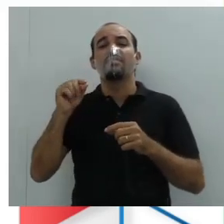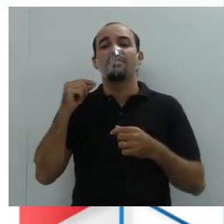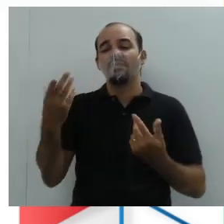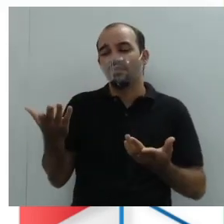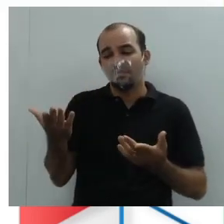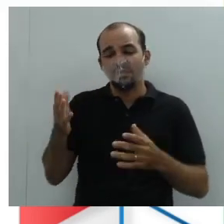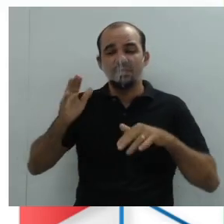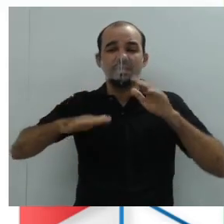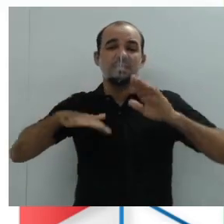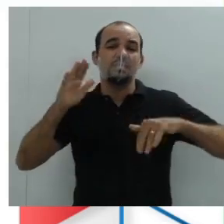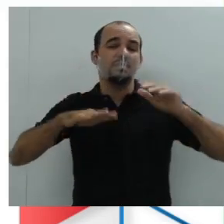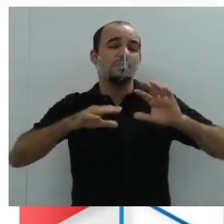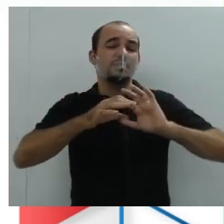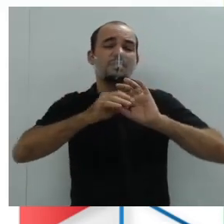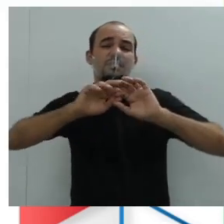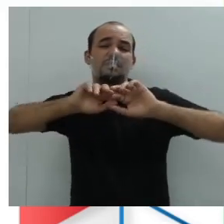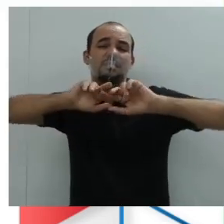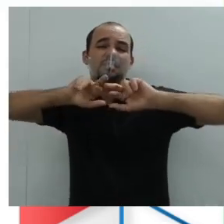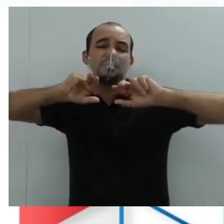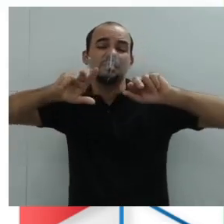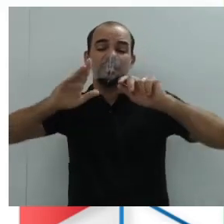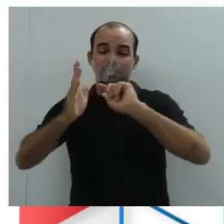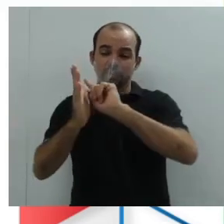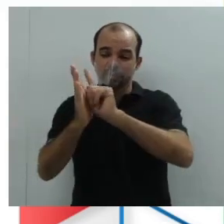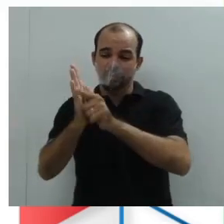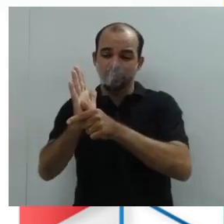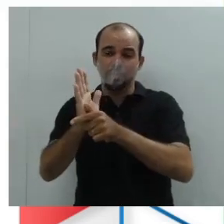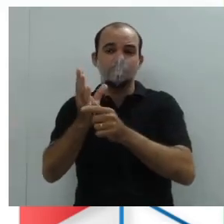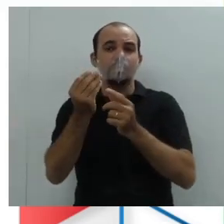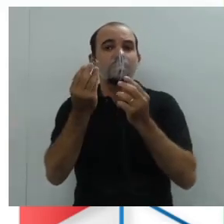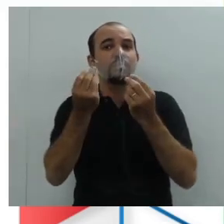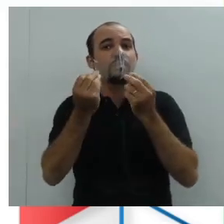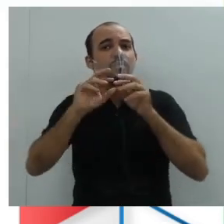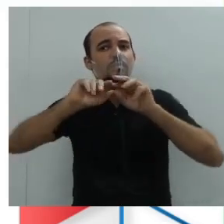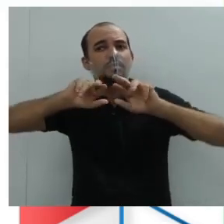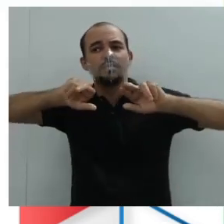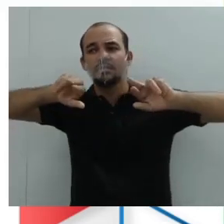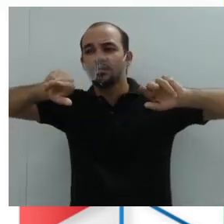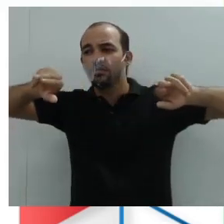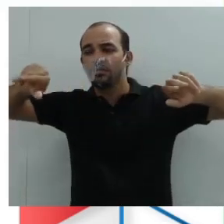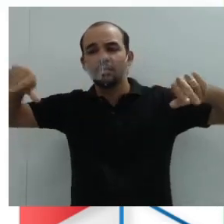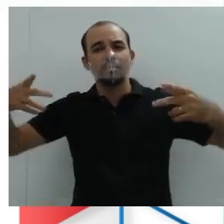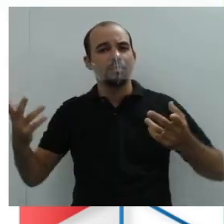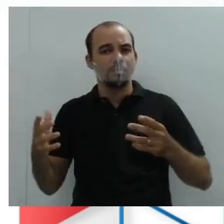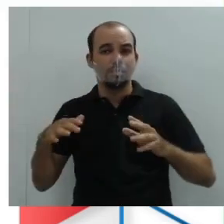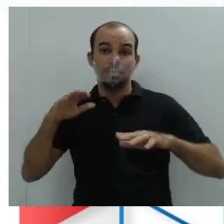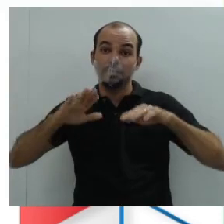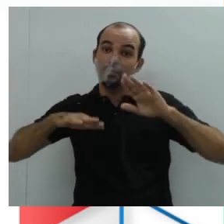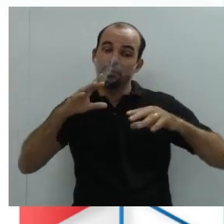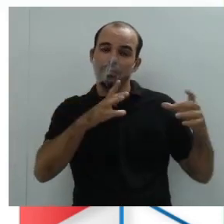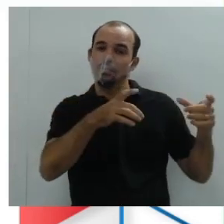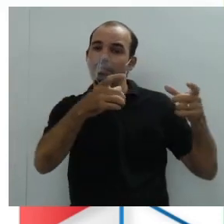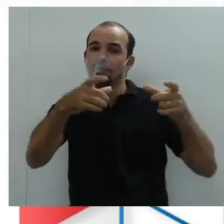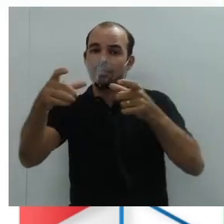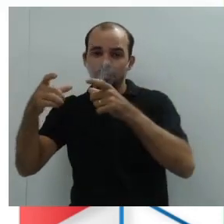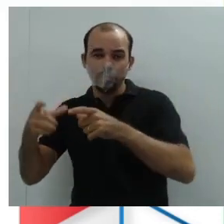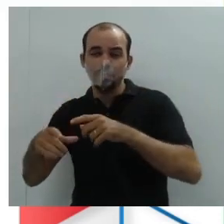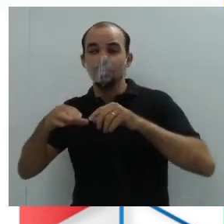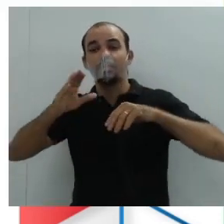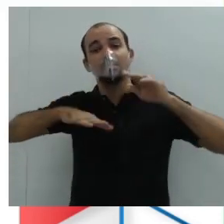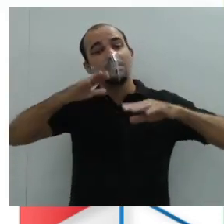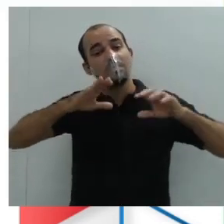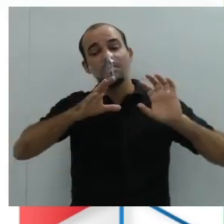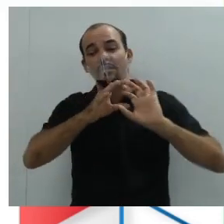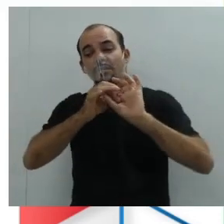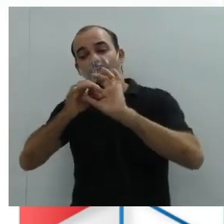São tantos gêneros, tantos, que às vezes a gente nem lembra o nome de todos. Mas é só a gente fazer aquela velha pesquisa de campo que a gente